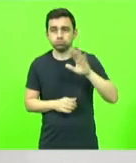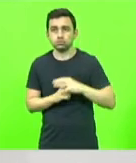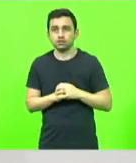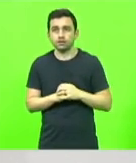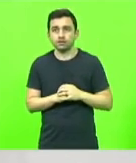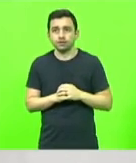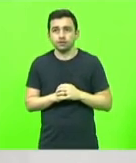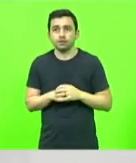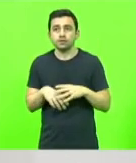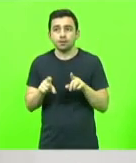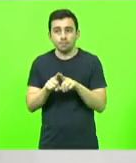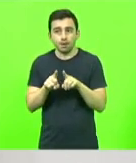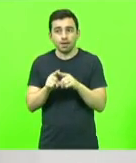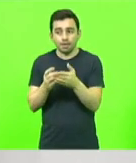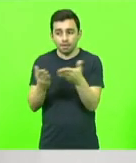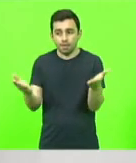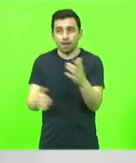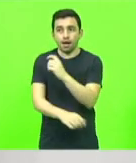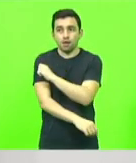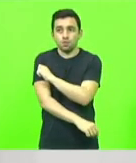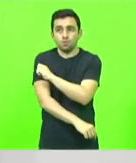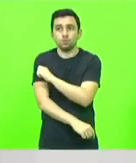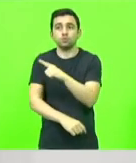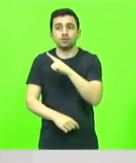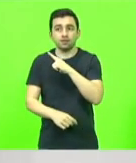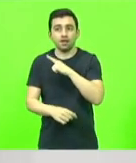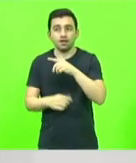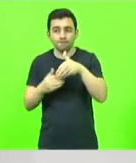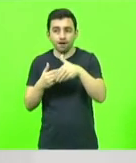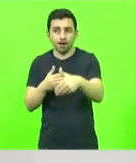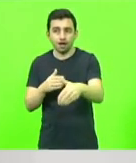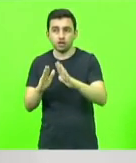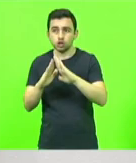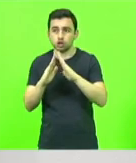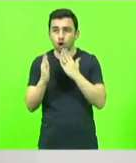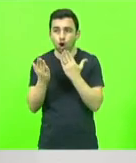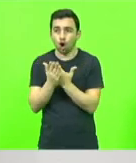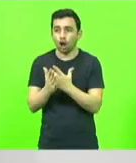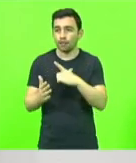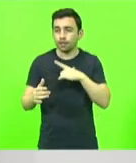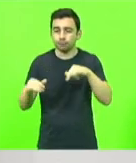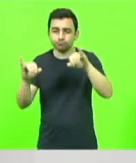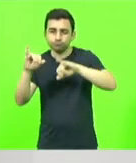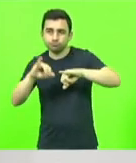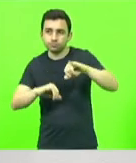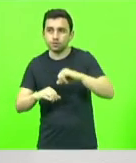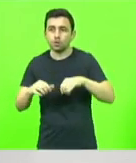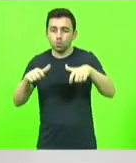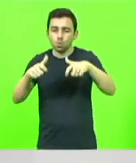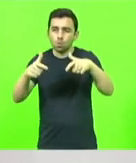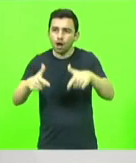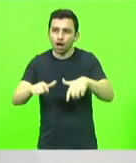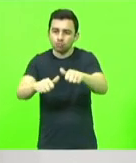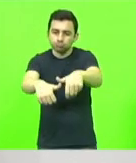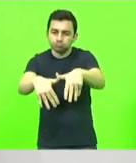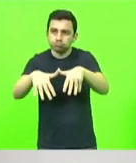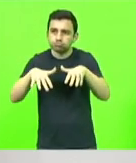de que os alunos terão escolas com mais laboratórios, auditórios,